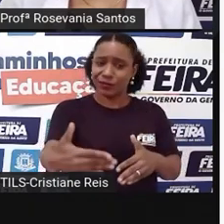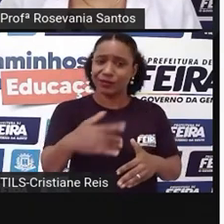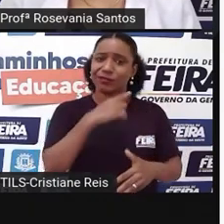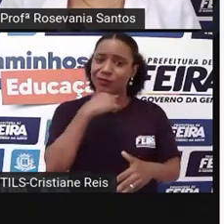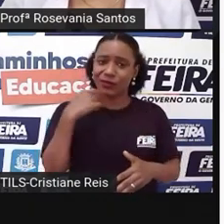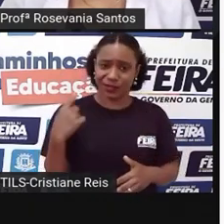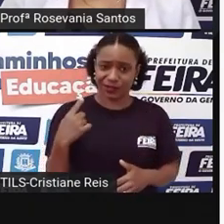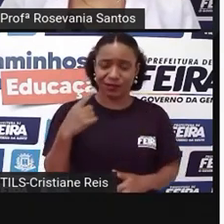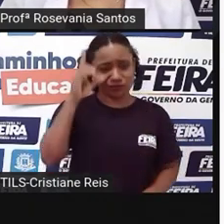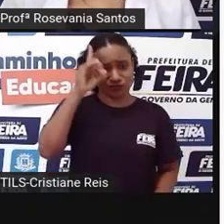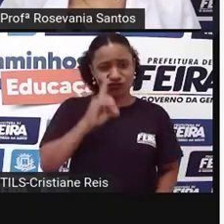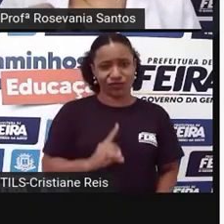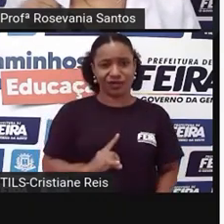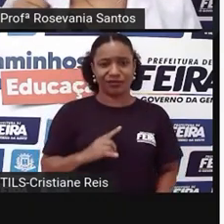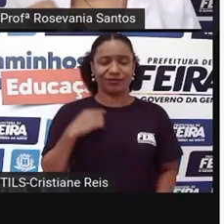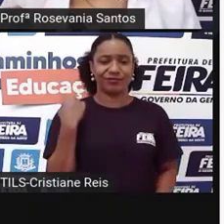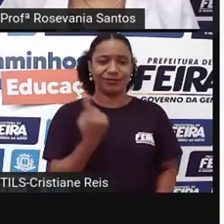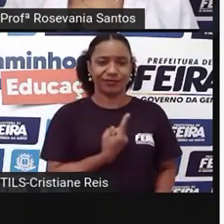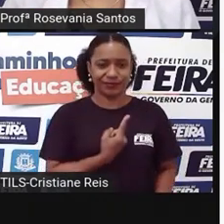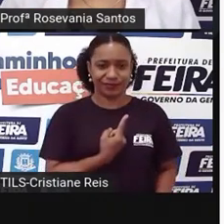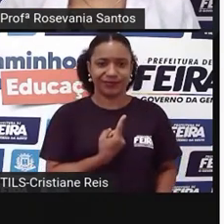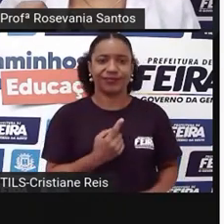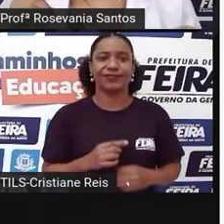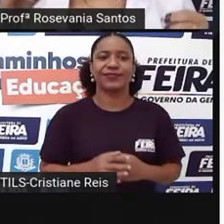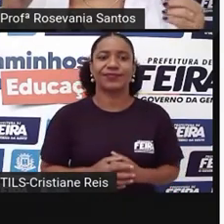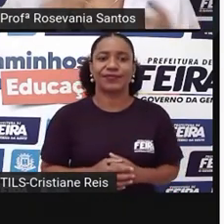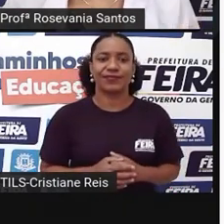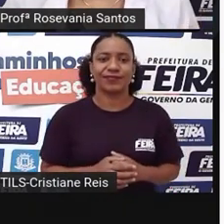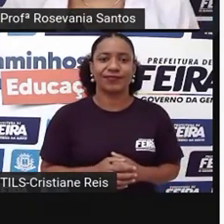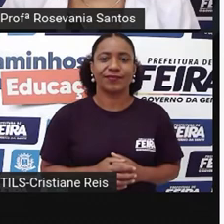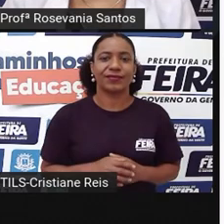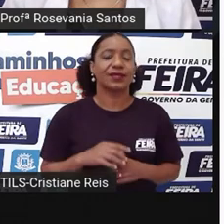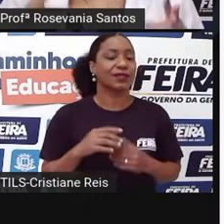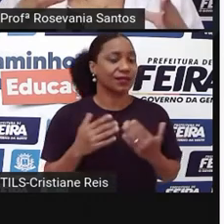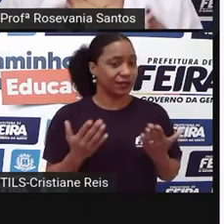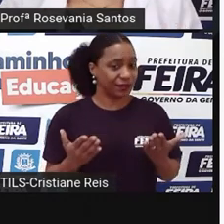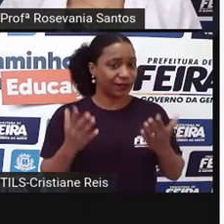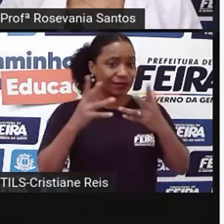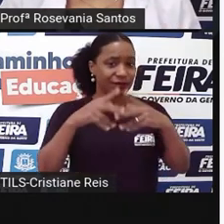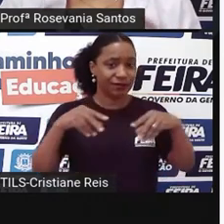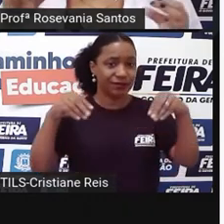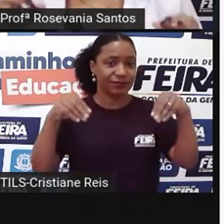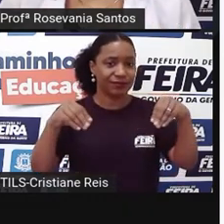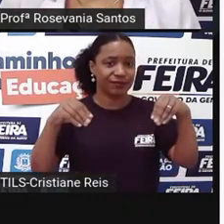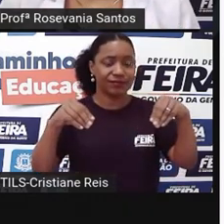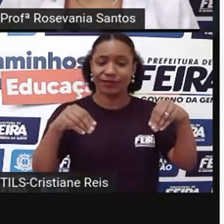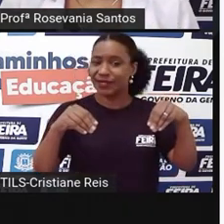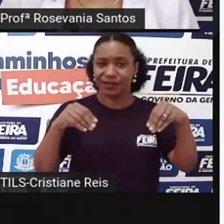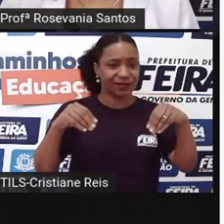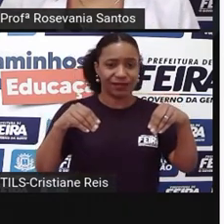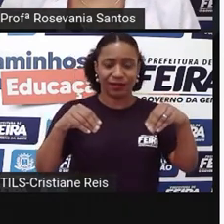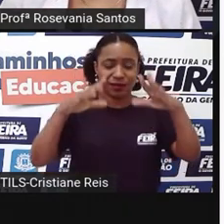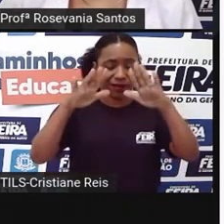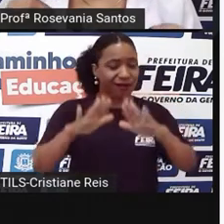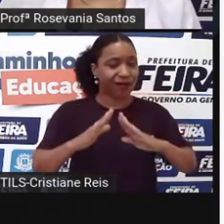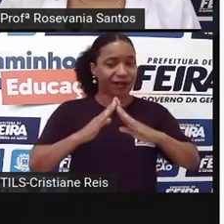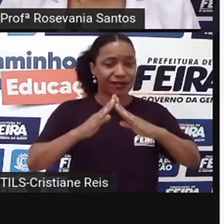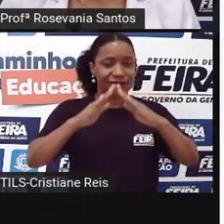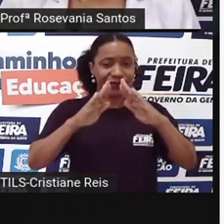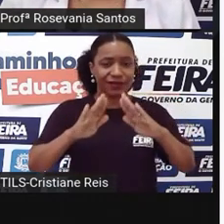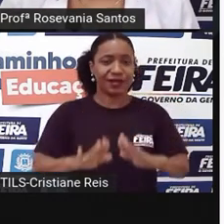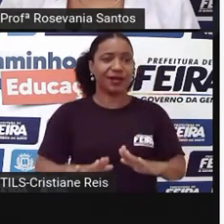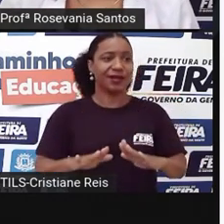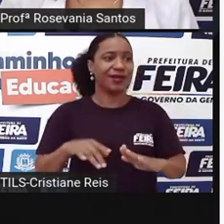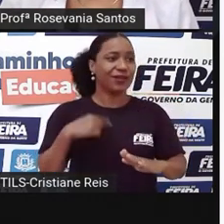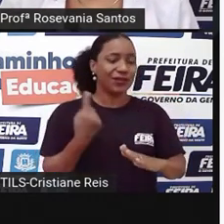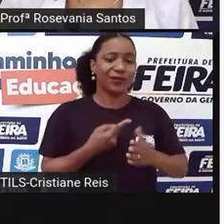nos nossos territórios. Desculpa, eu acabo atrapalhando a leitura ali. Nos nossos territórios. A gente não quer sair de lá porque é